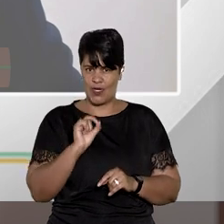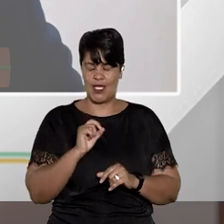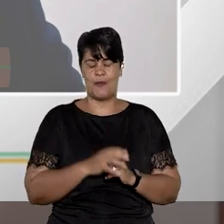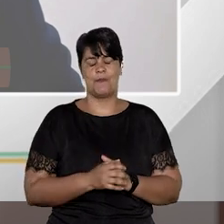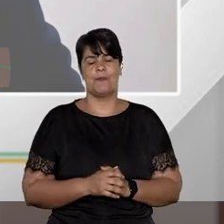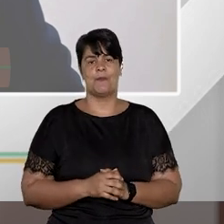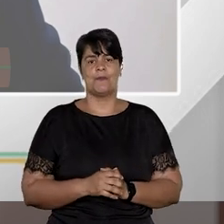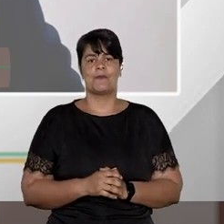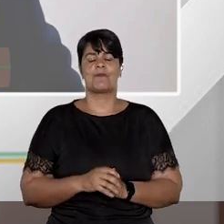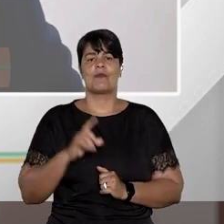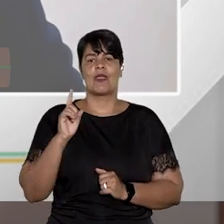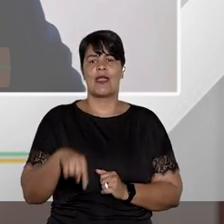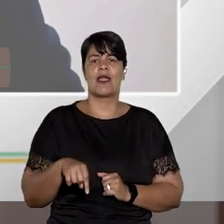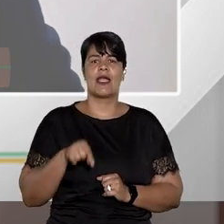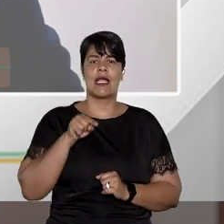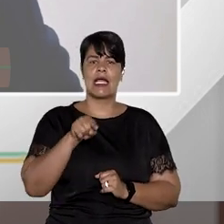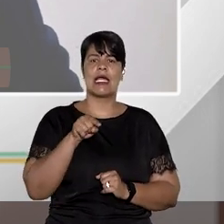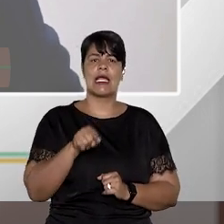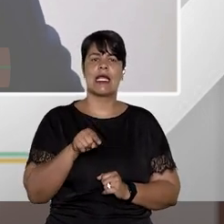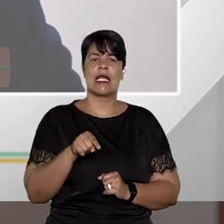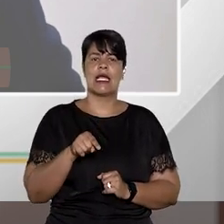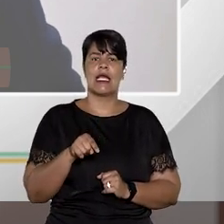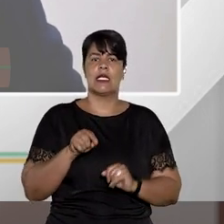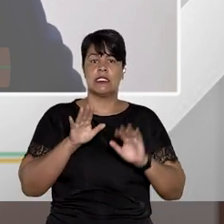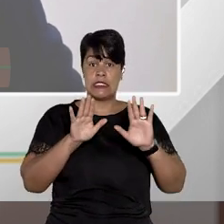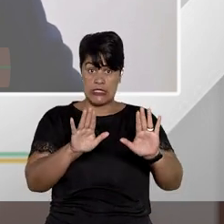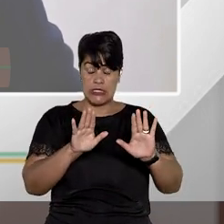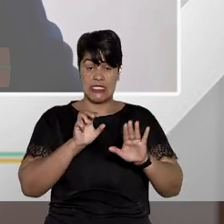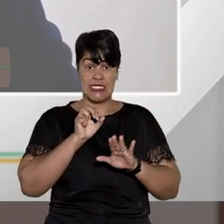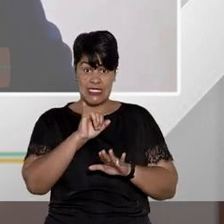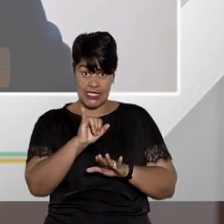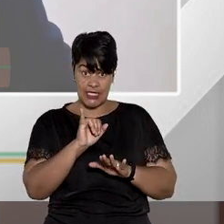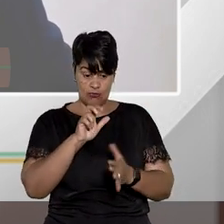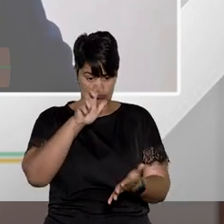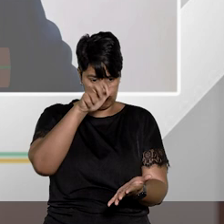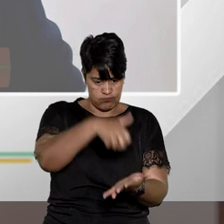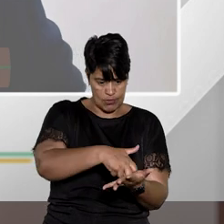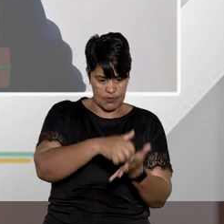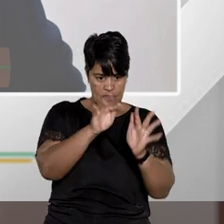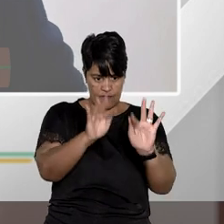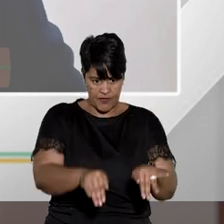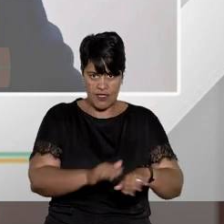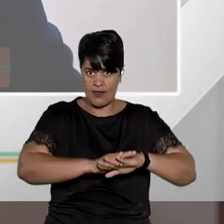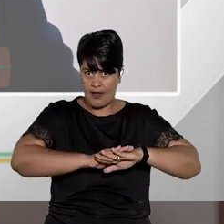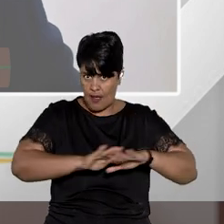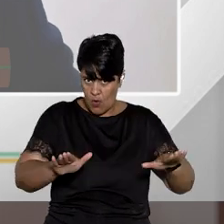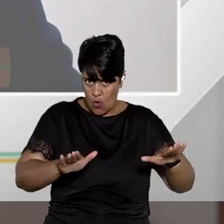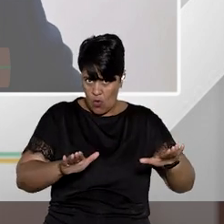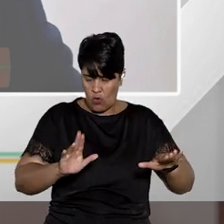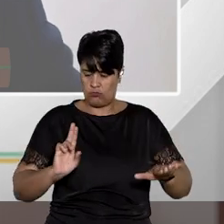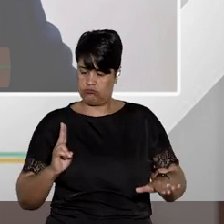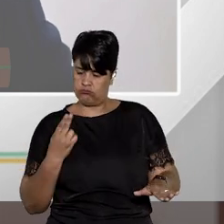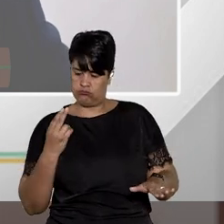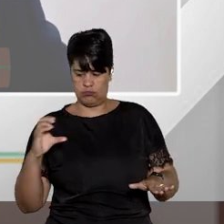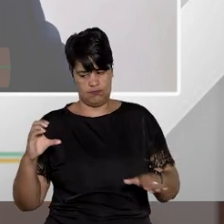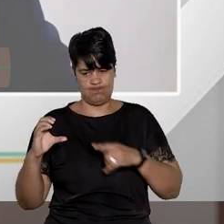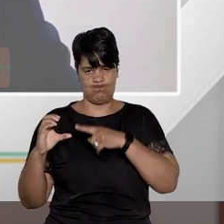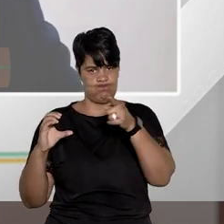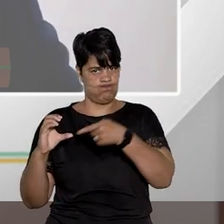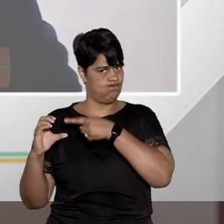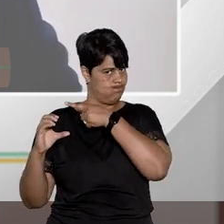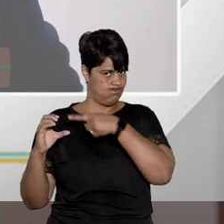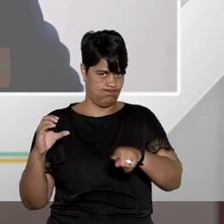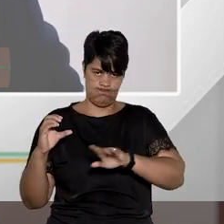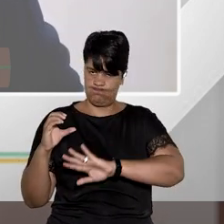Então, num primeiro momento, Fátima, eu te diria que não, se já transitou em julgado a condenação, talvez fosse o caso de entrar com a